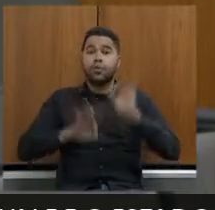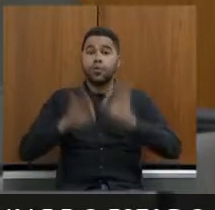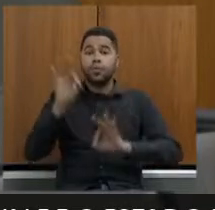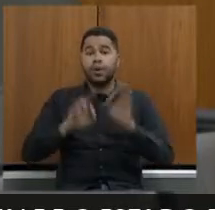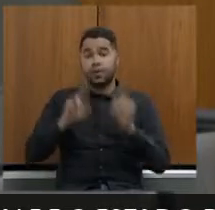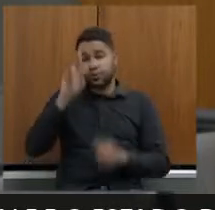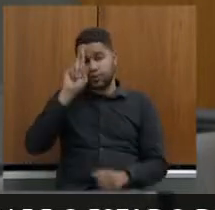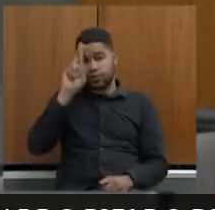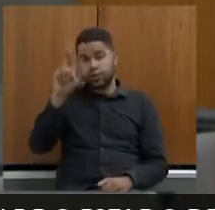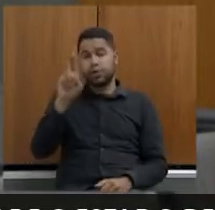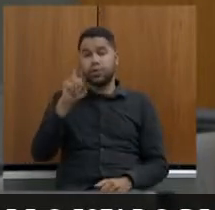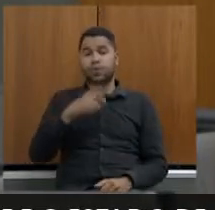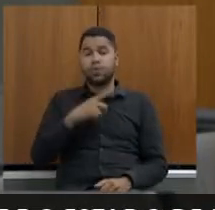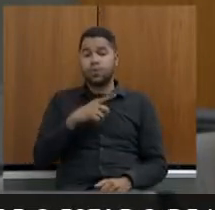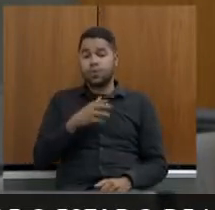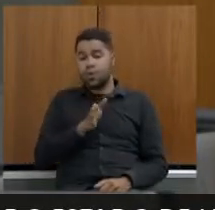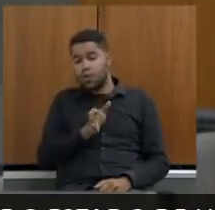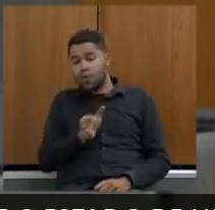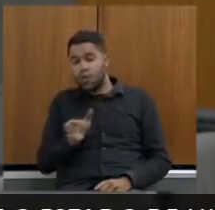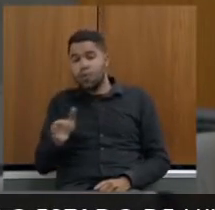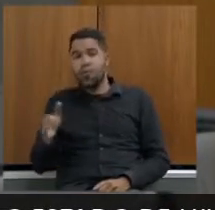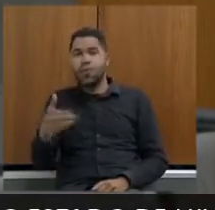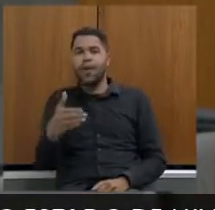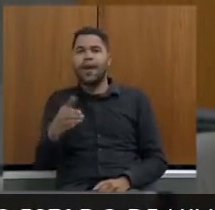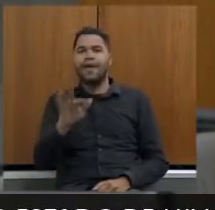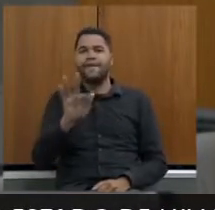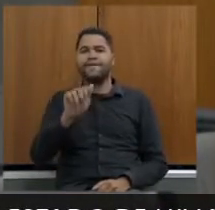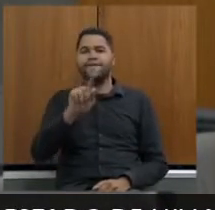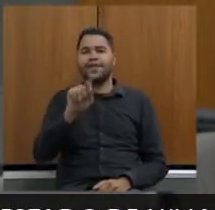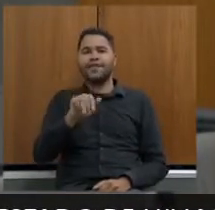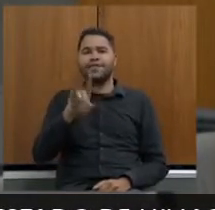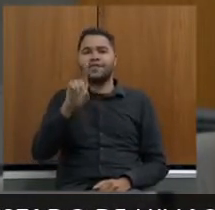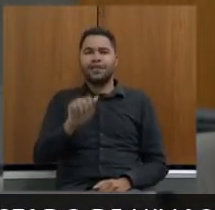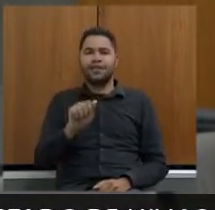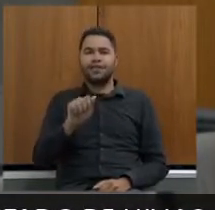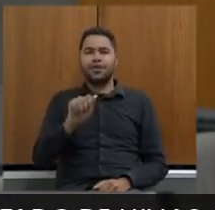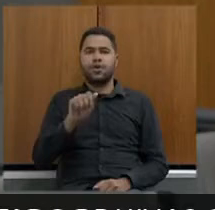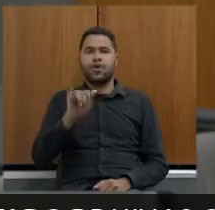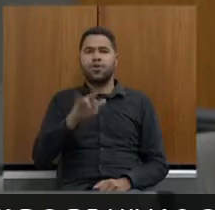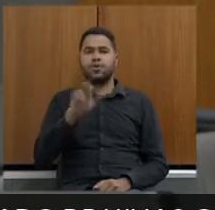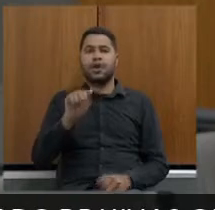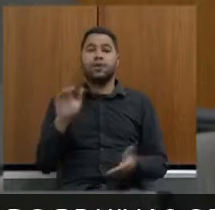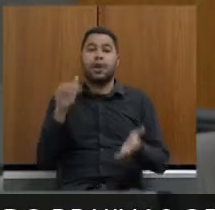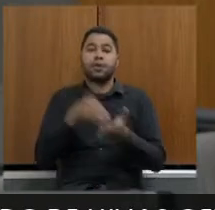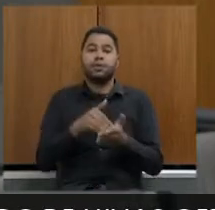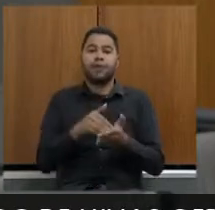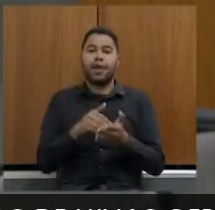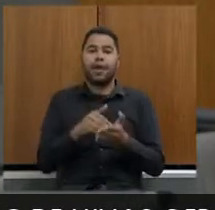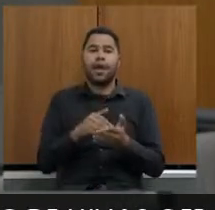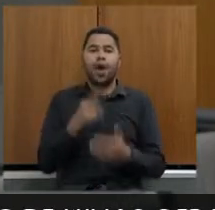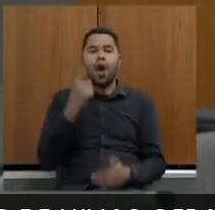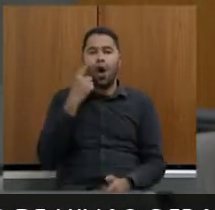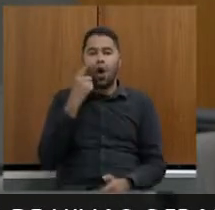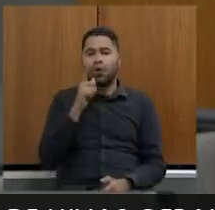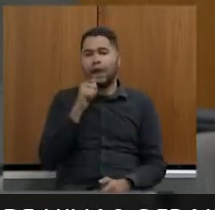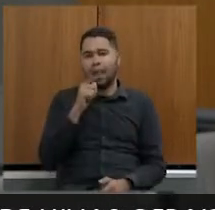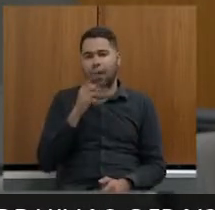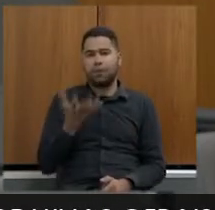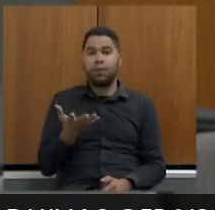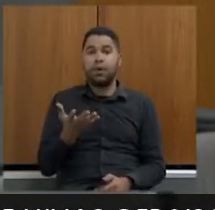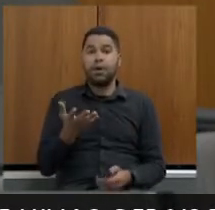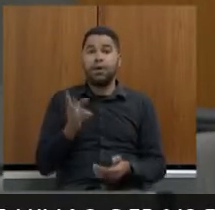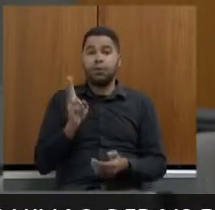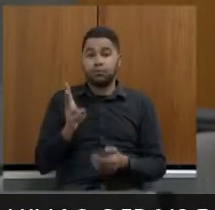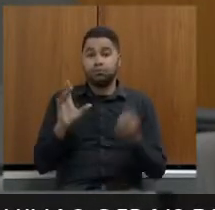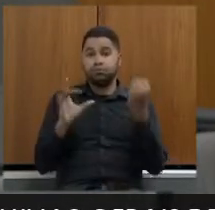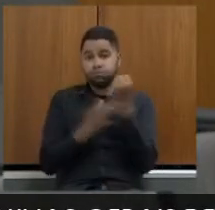incluímos uma via de contorno ligando a fazenda do Rosário até o Olhos d'Água e aí está garantido lá com a mudança